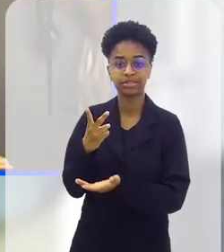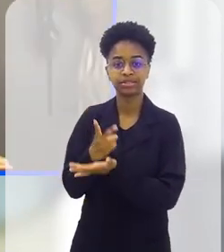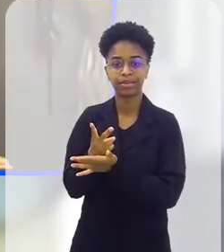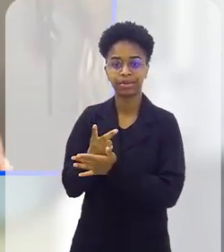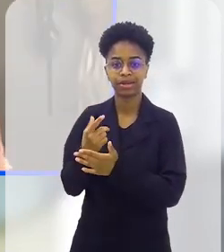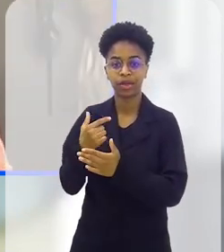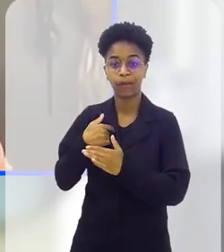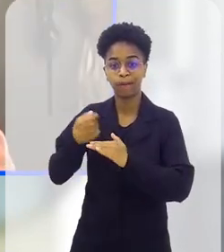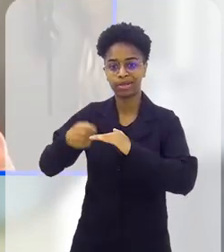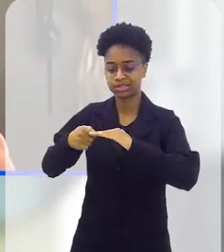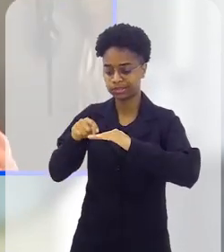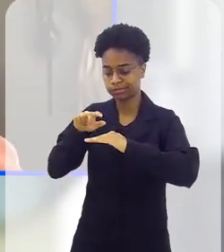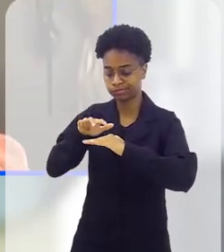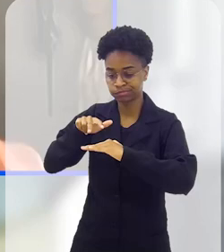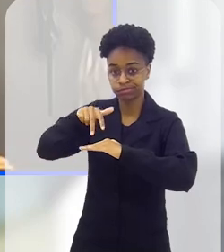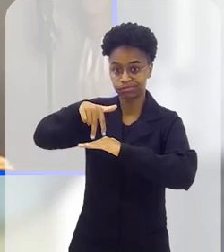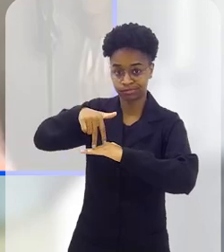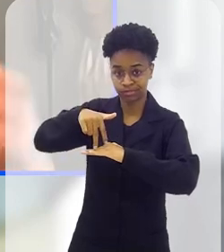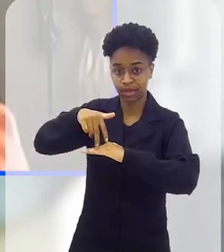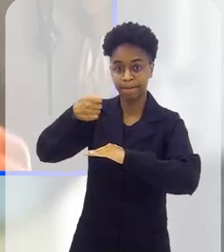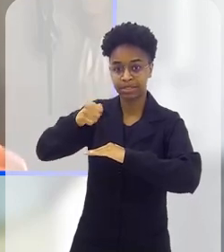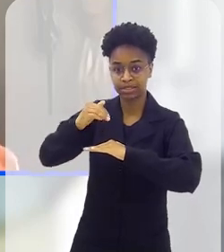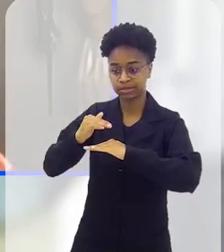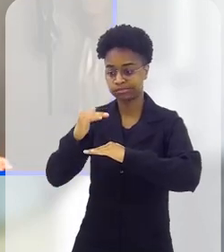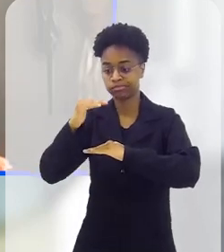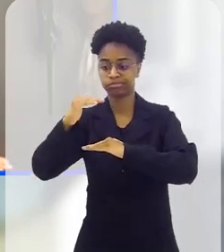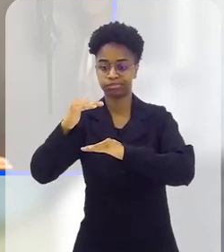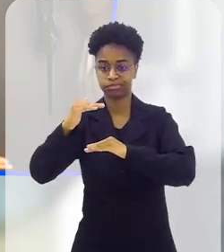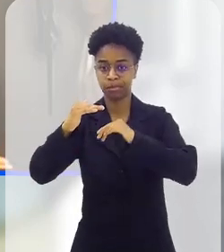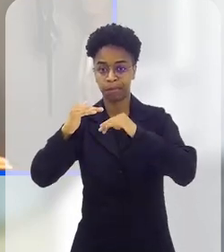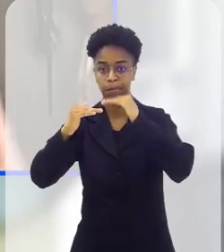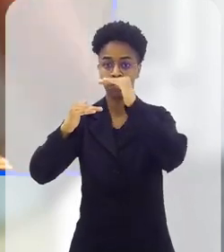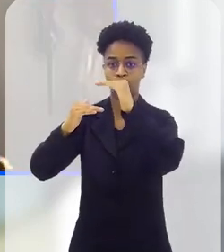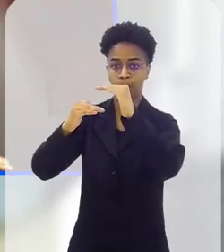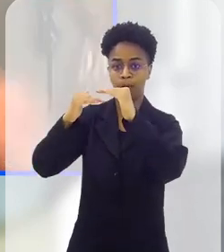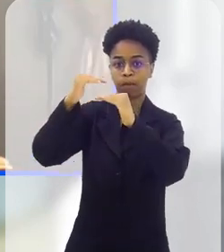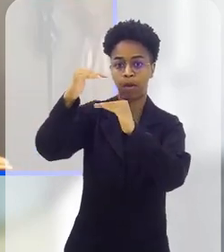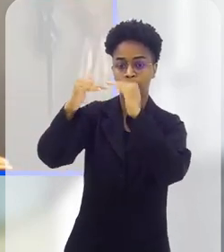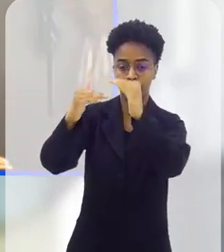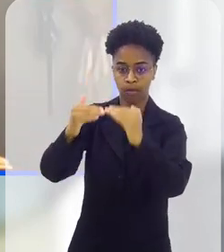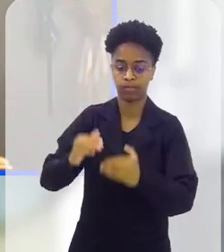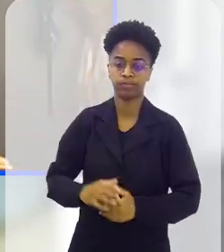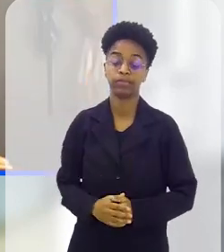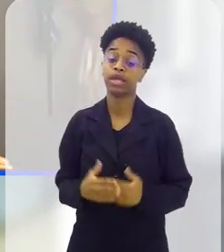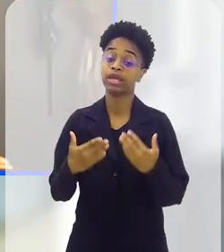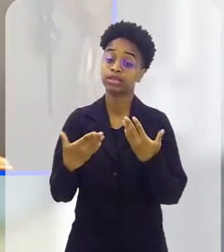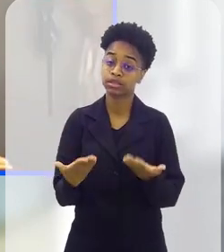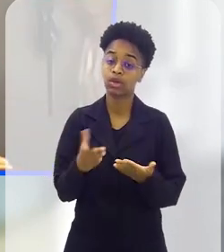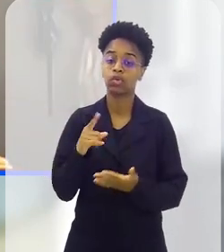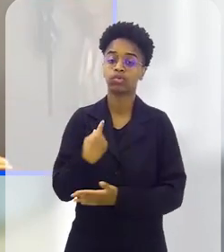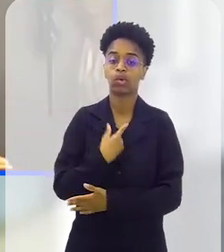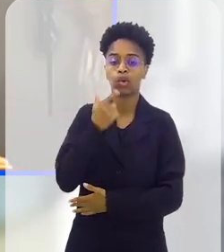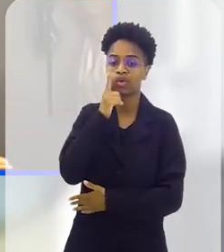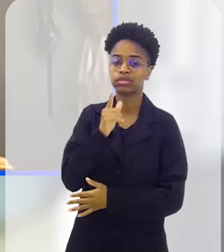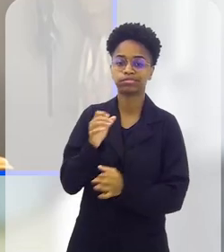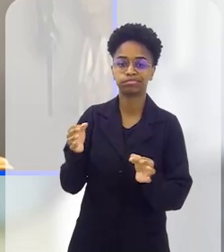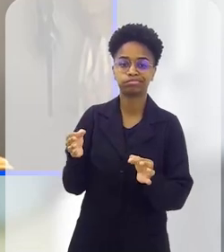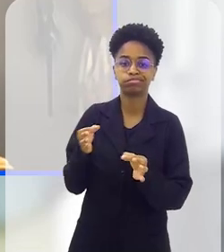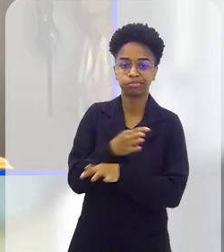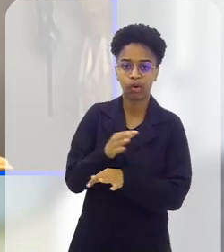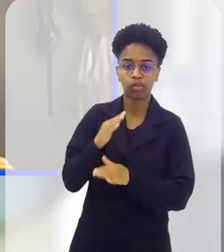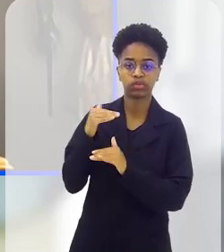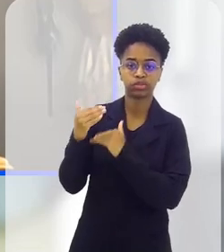degrau, eu preciso daquele degrau para chegar no outro, né, e assim por diante, até a gente ter o nosso